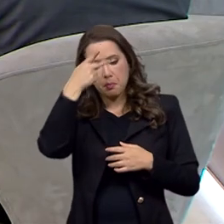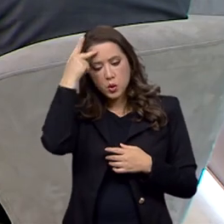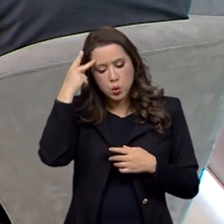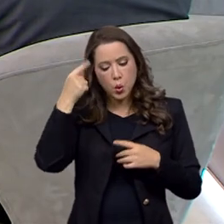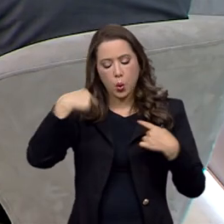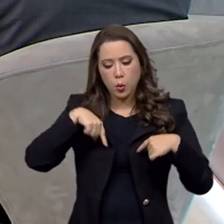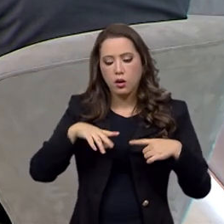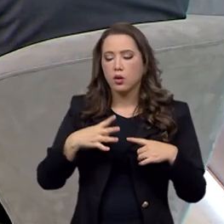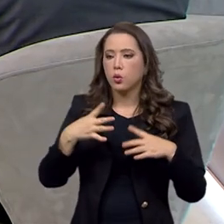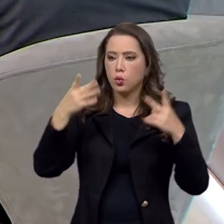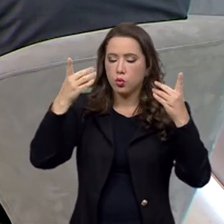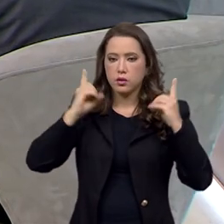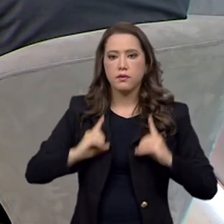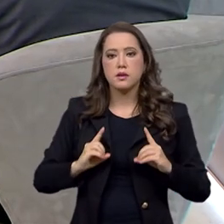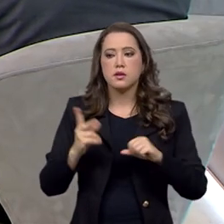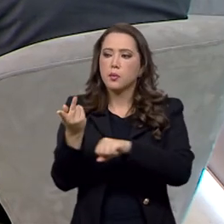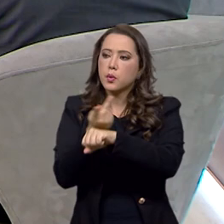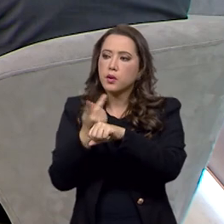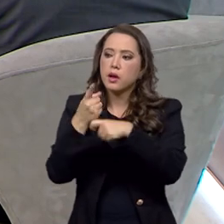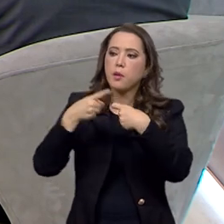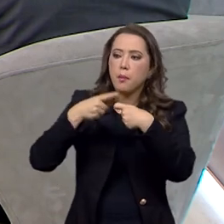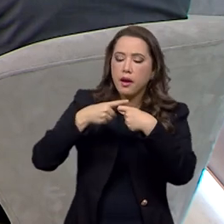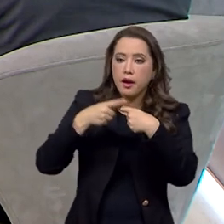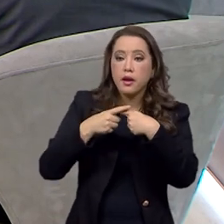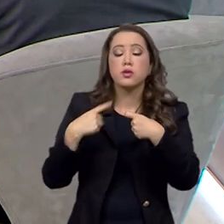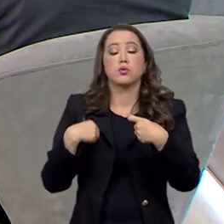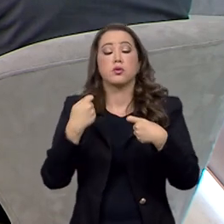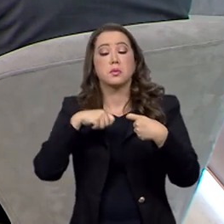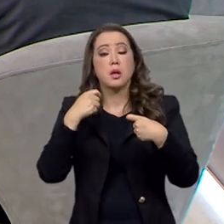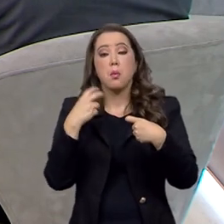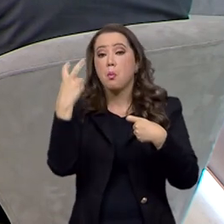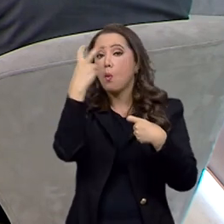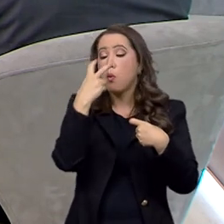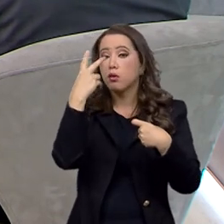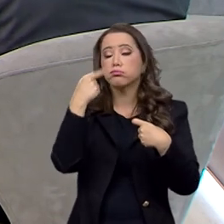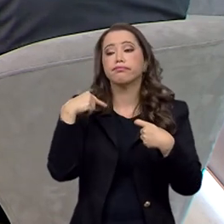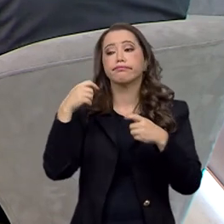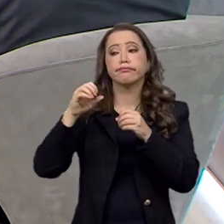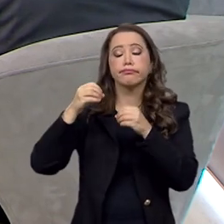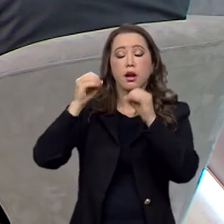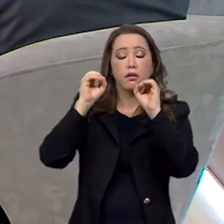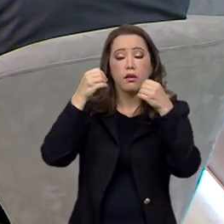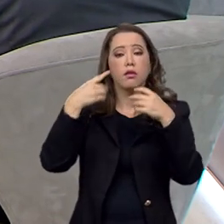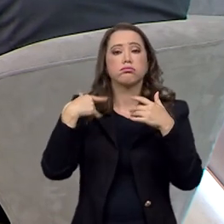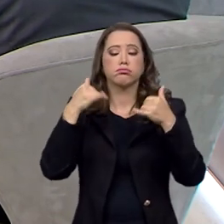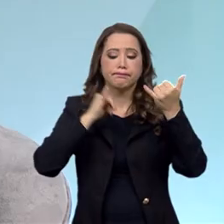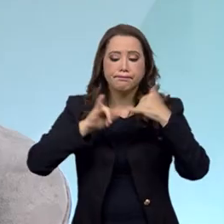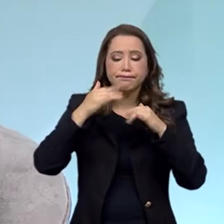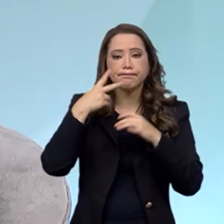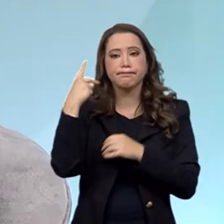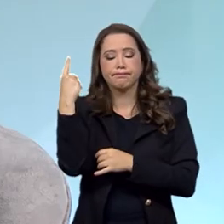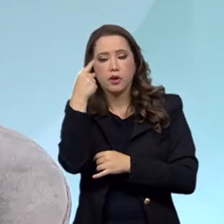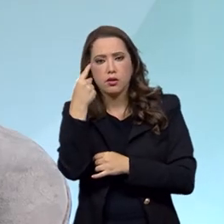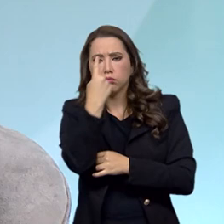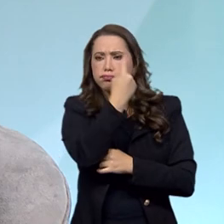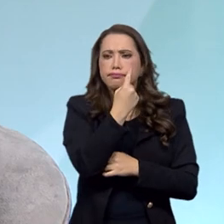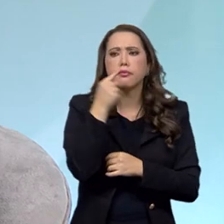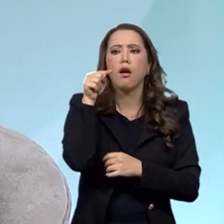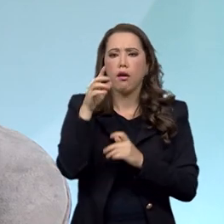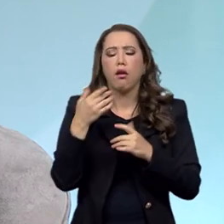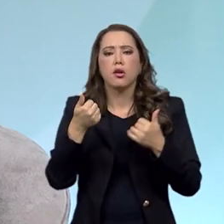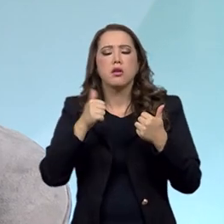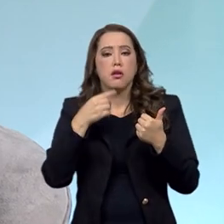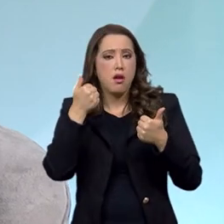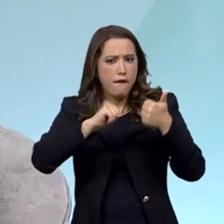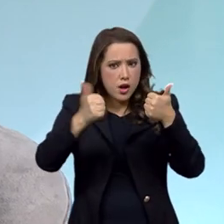procuraria um médico. Esse médico faria um exame oftalmológico, um exame clínico e, a partir desse resultado desse exame, ele identificaria.